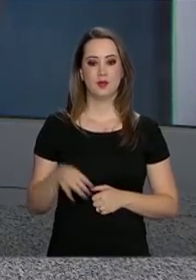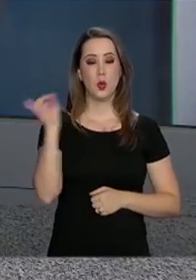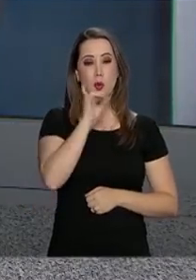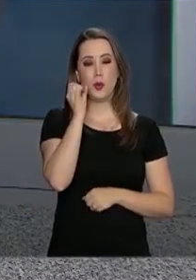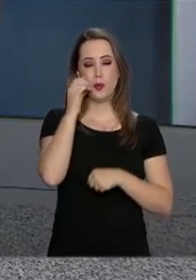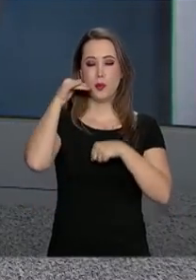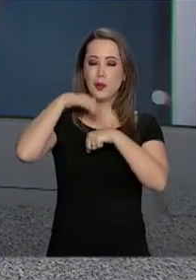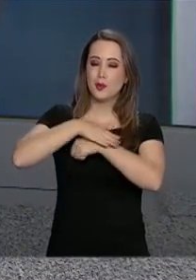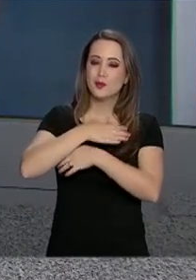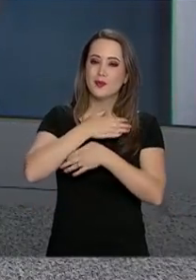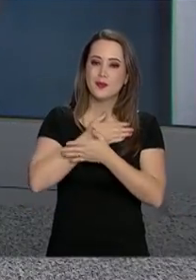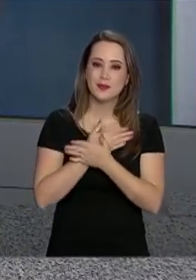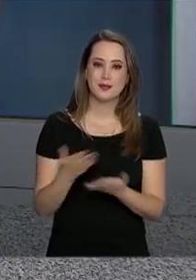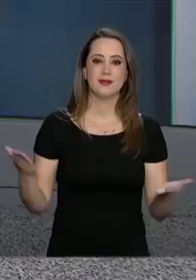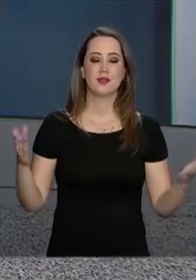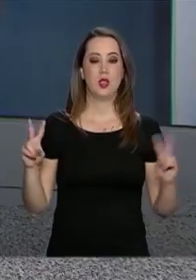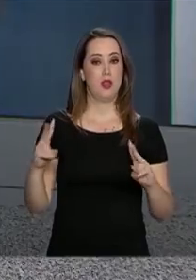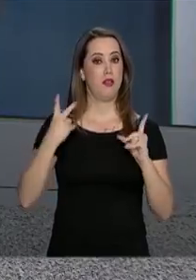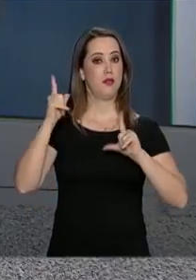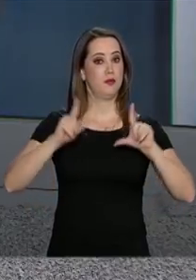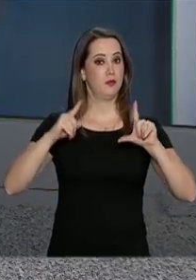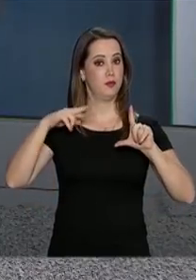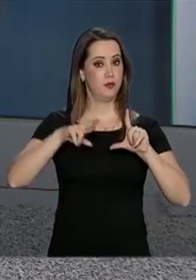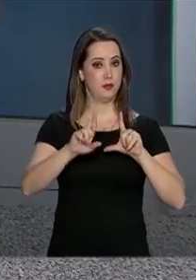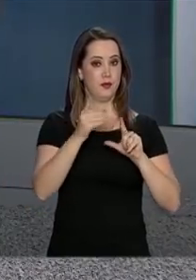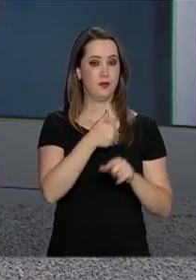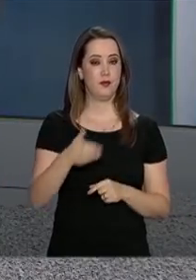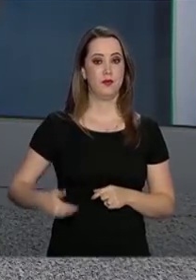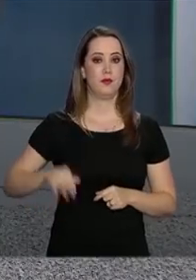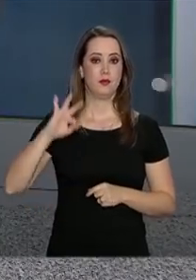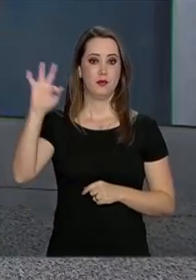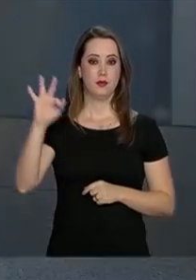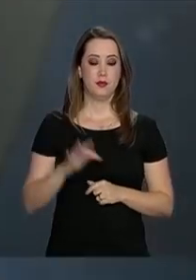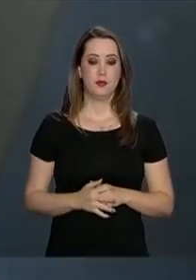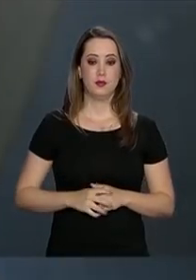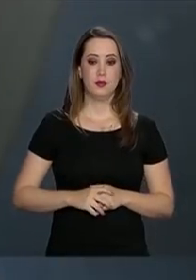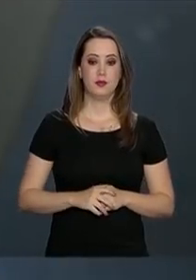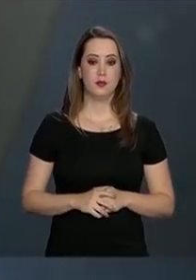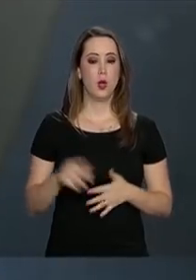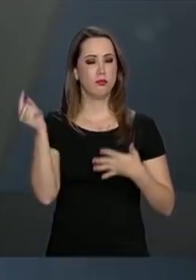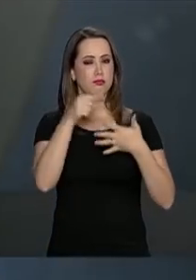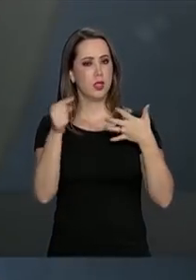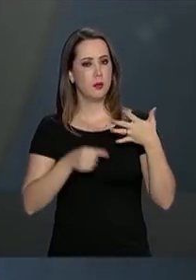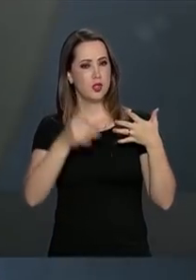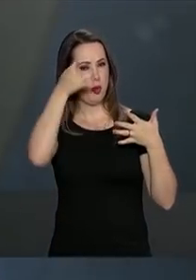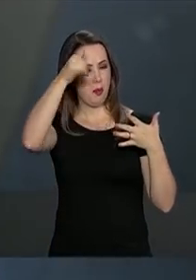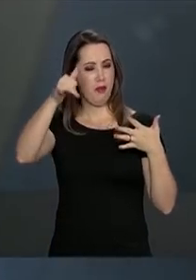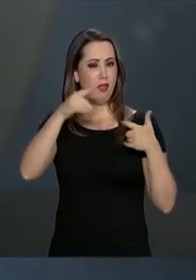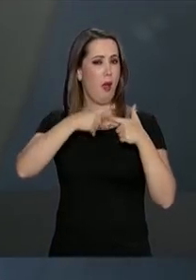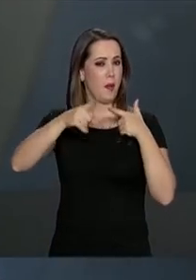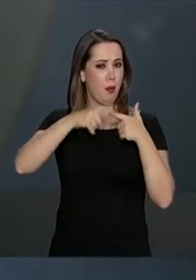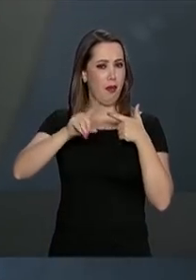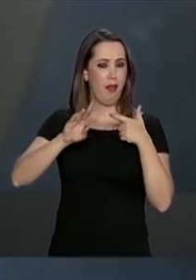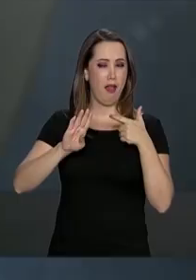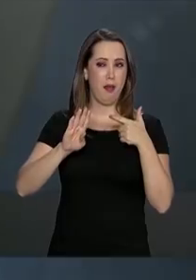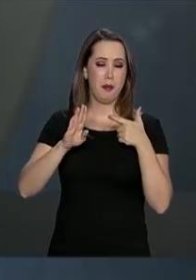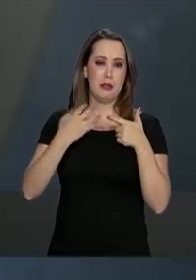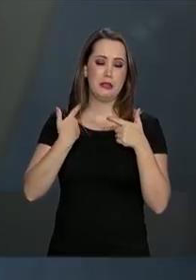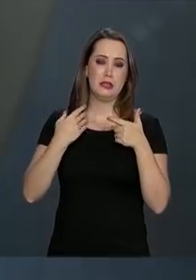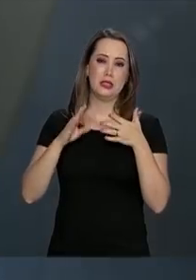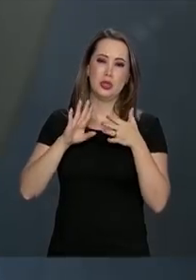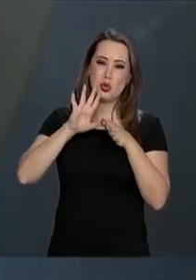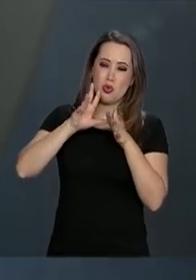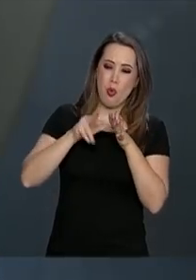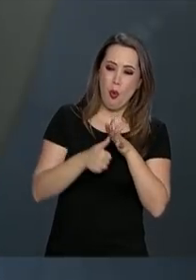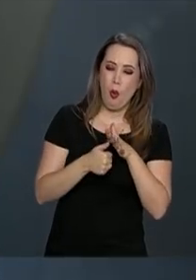Boa noite, Alessandra. Boa noite a você que acompanha a NBR, a TV do governo federal. As medidas de combate à fraude em benefícios do